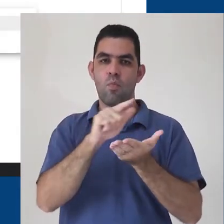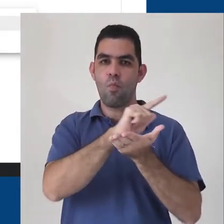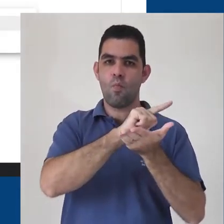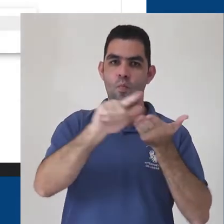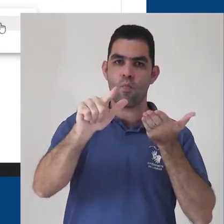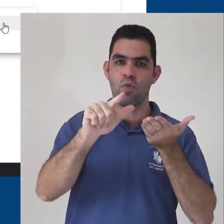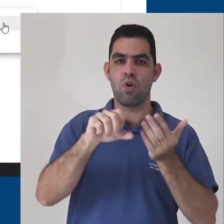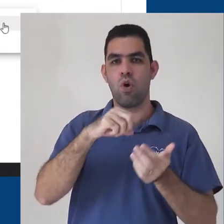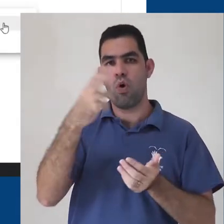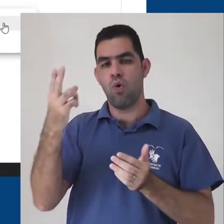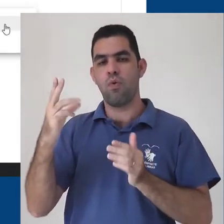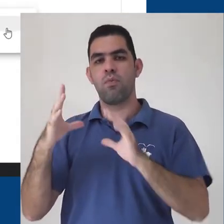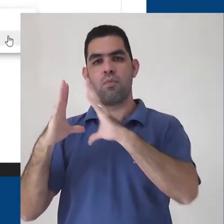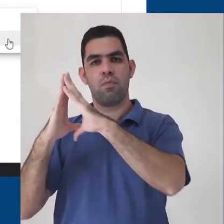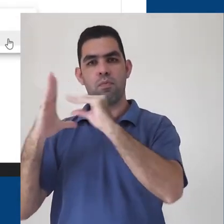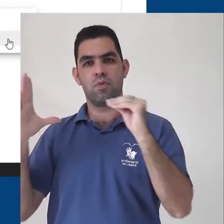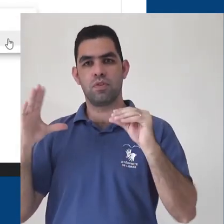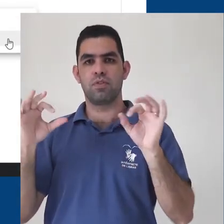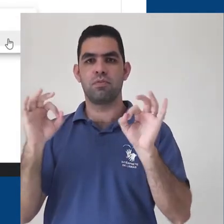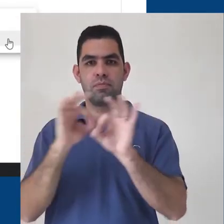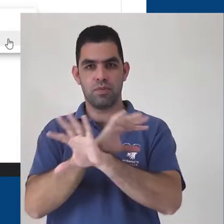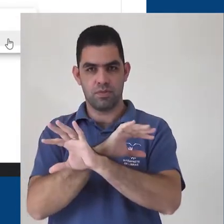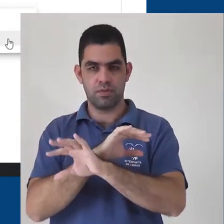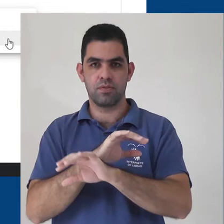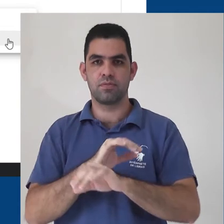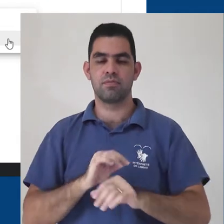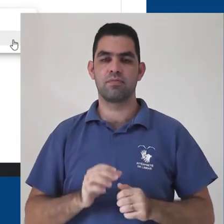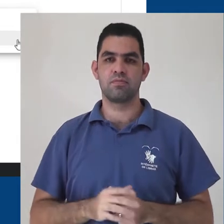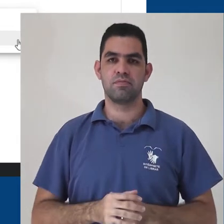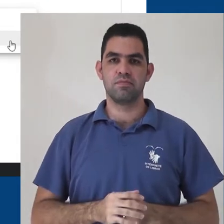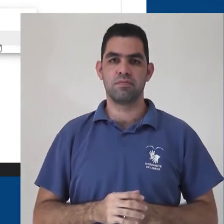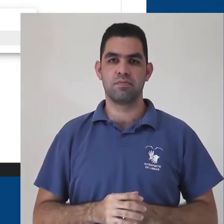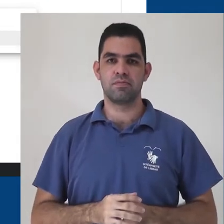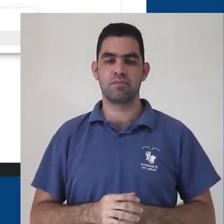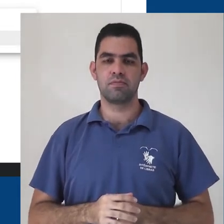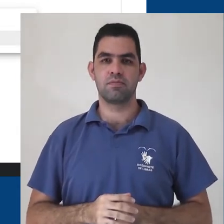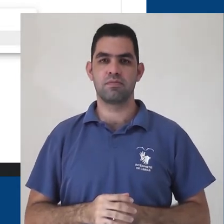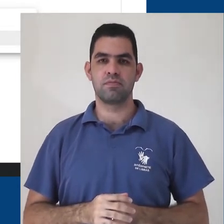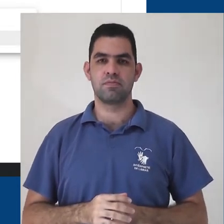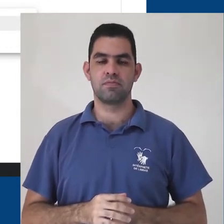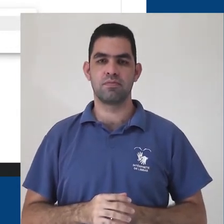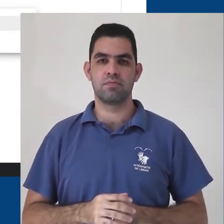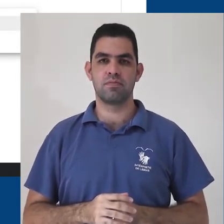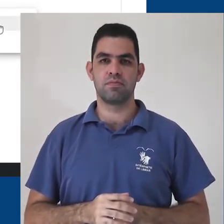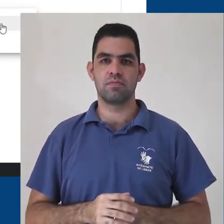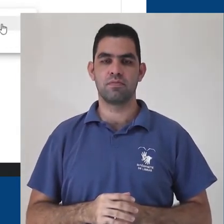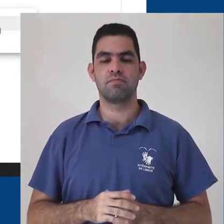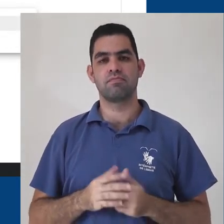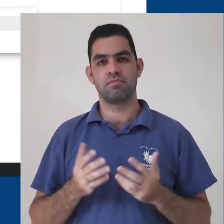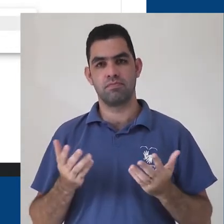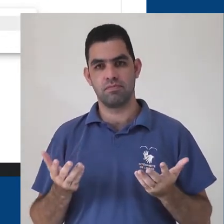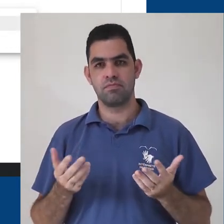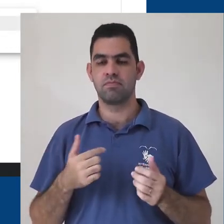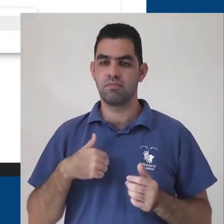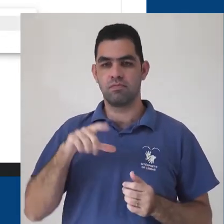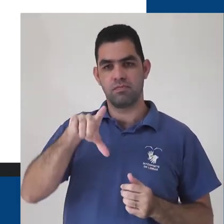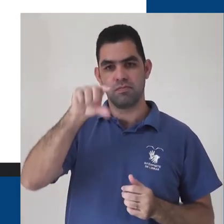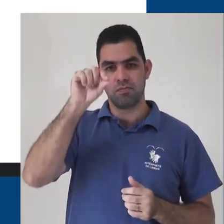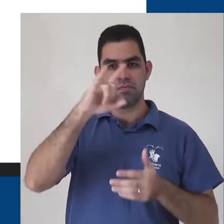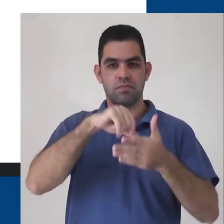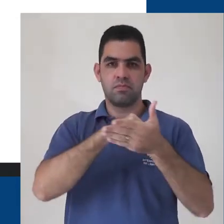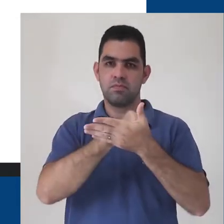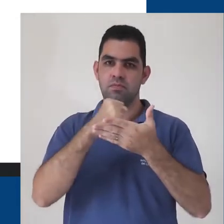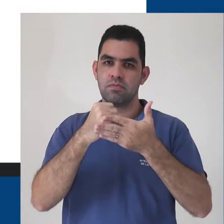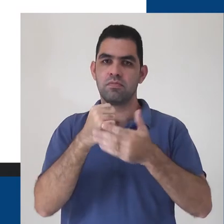ou a partir de um modelo com pré-definições já oferecidas pelo Google. Bom, eu vou pegar um documento em